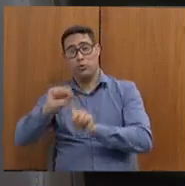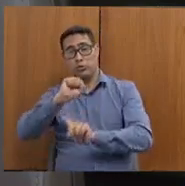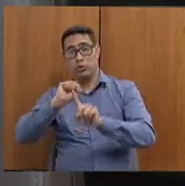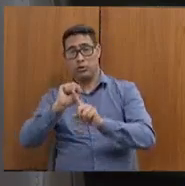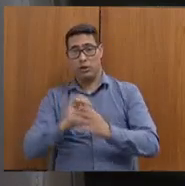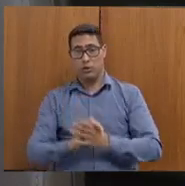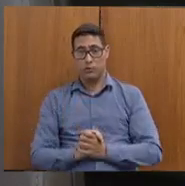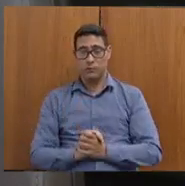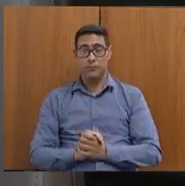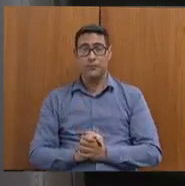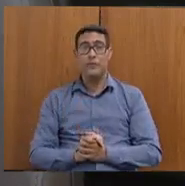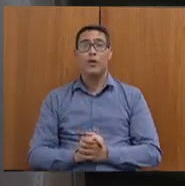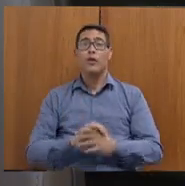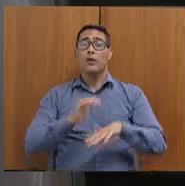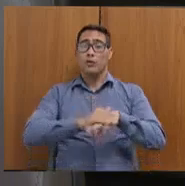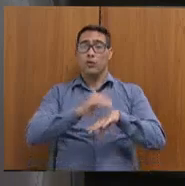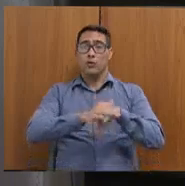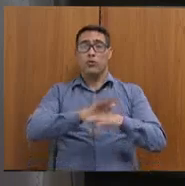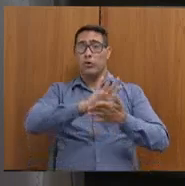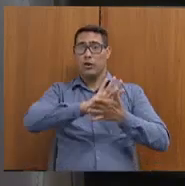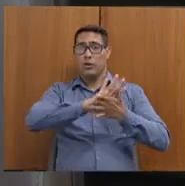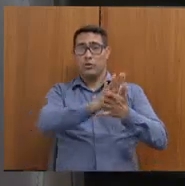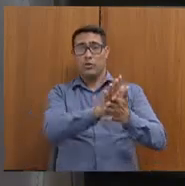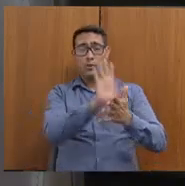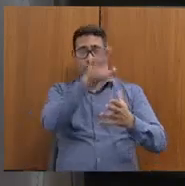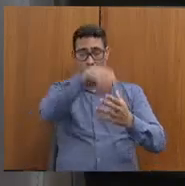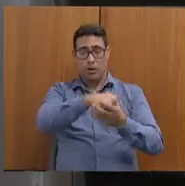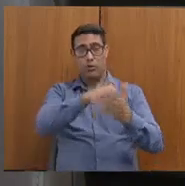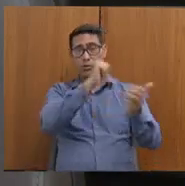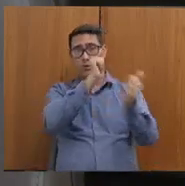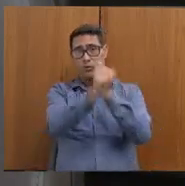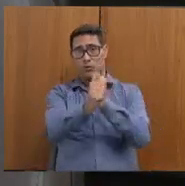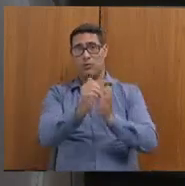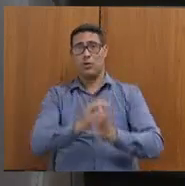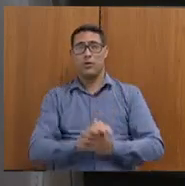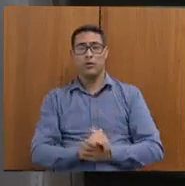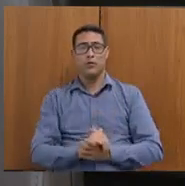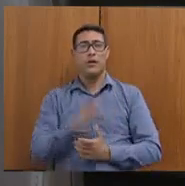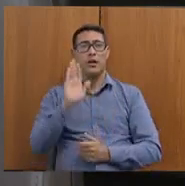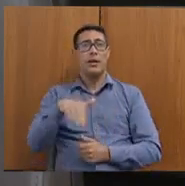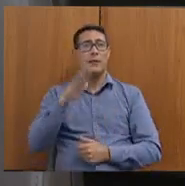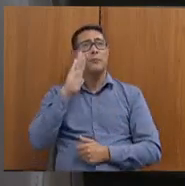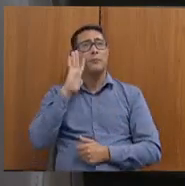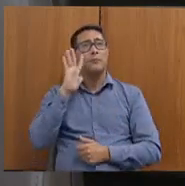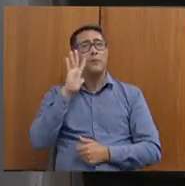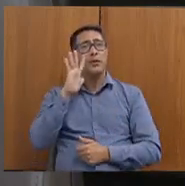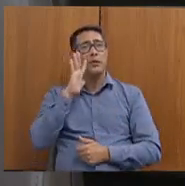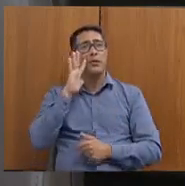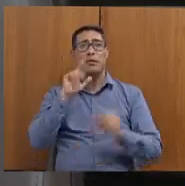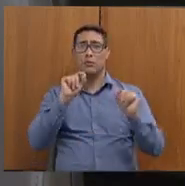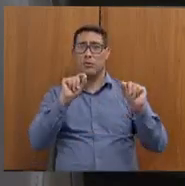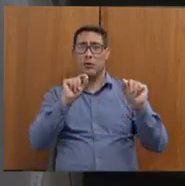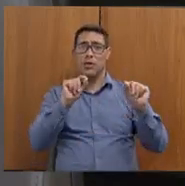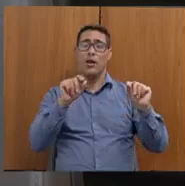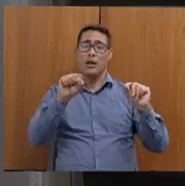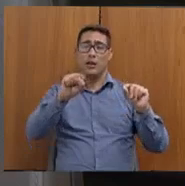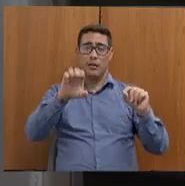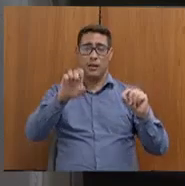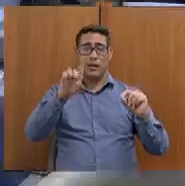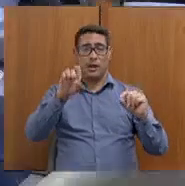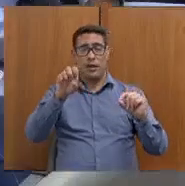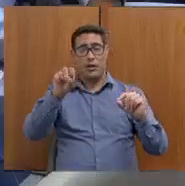do racismo e do futebol, eu penso que a gente, de fato, naquilo que a CDS já faz,